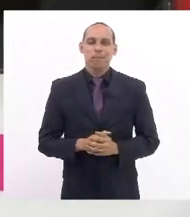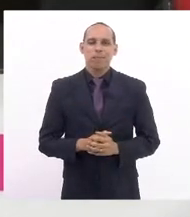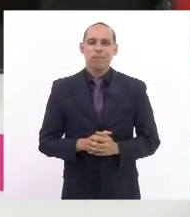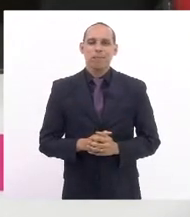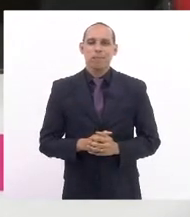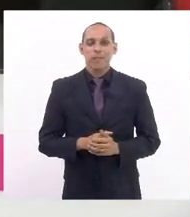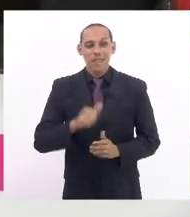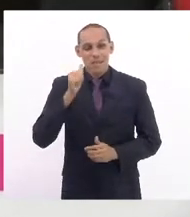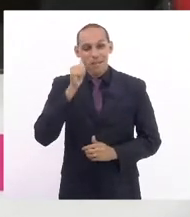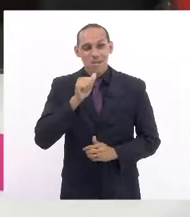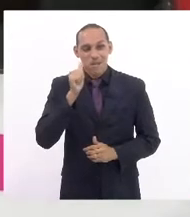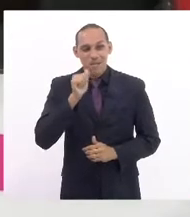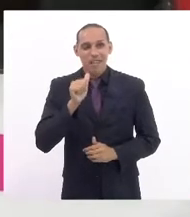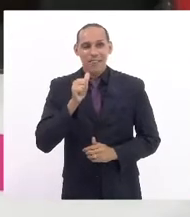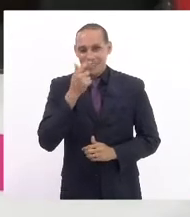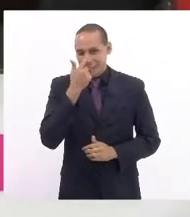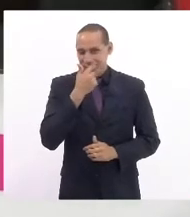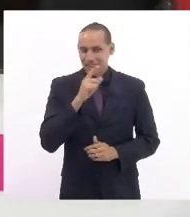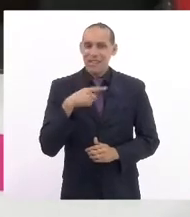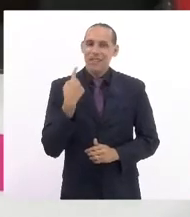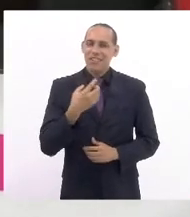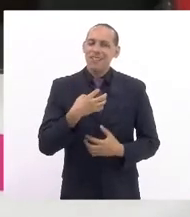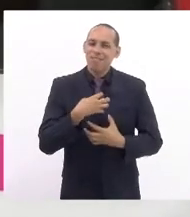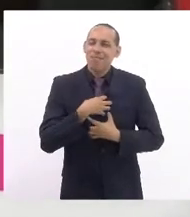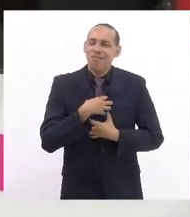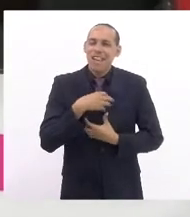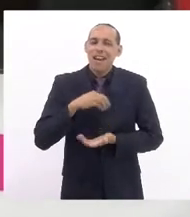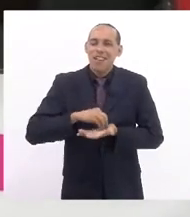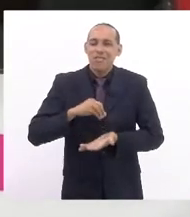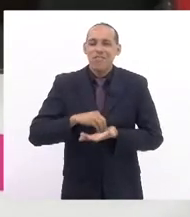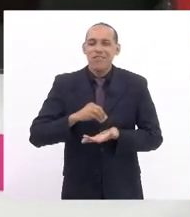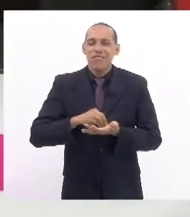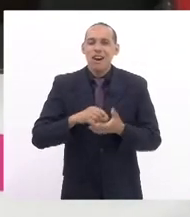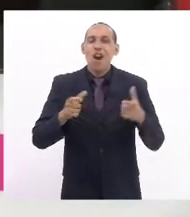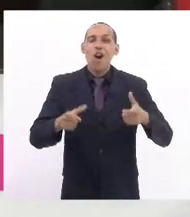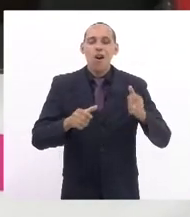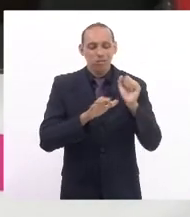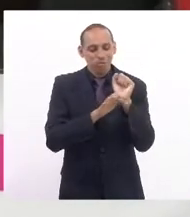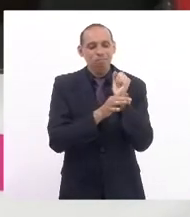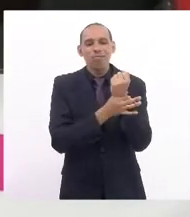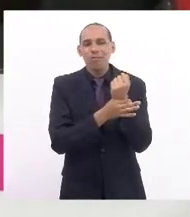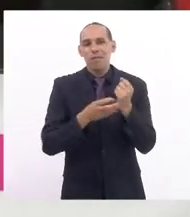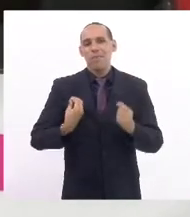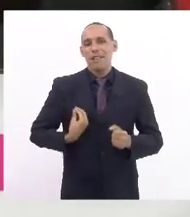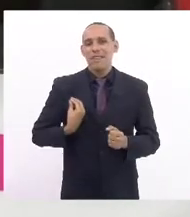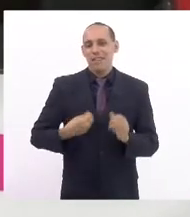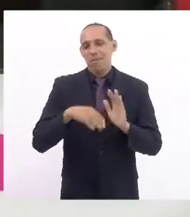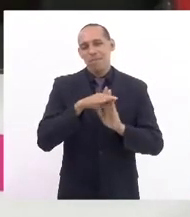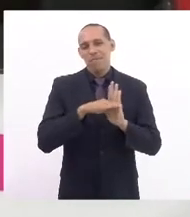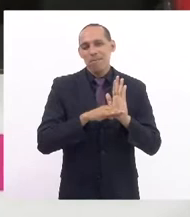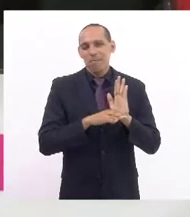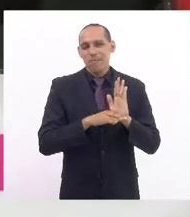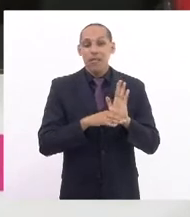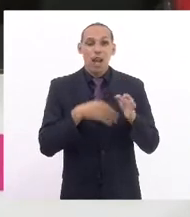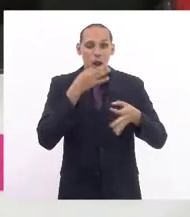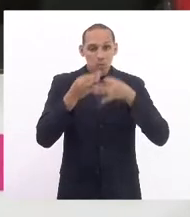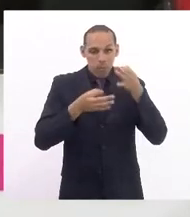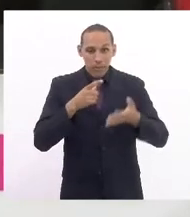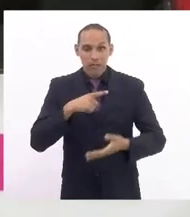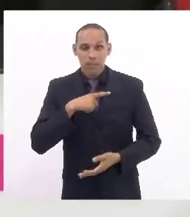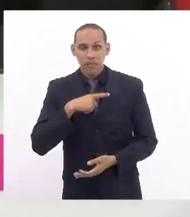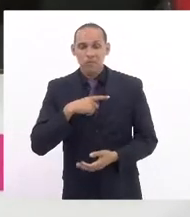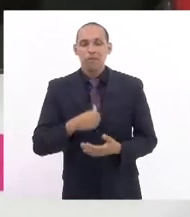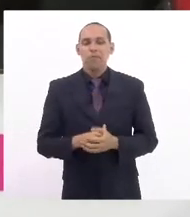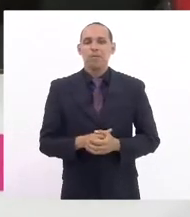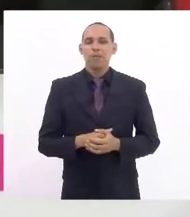As mulheres, a gente sentia falta das mulheres no segurança presente de fato. Com os pareceres emitidos